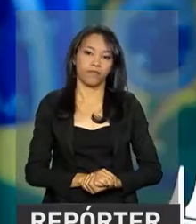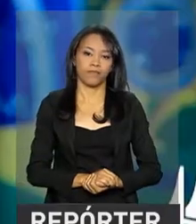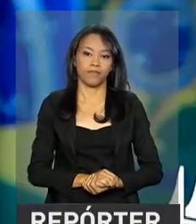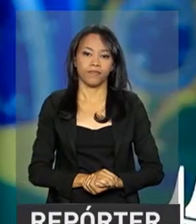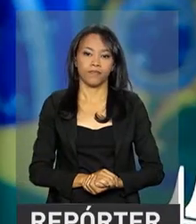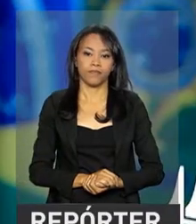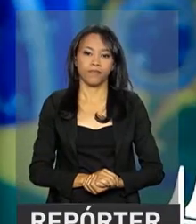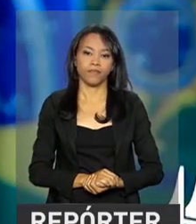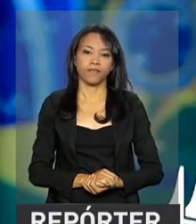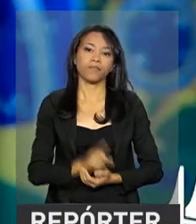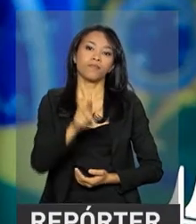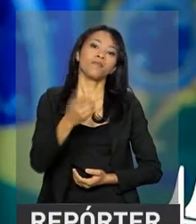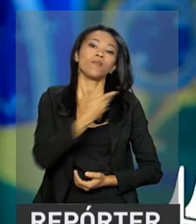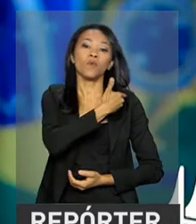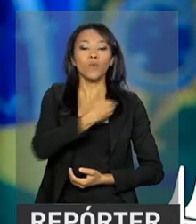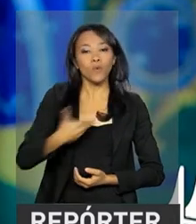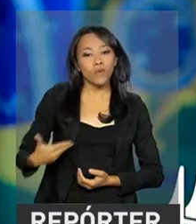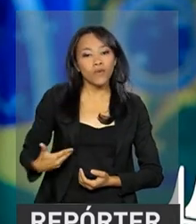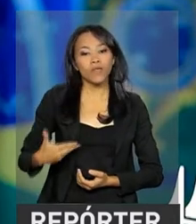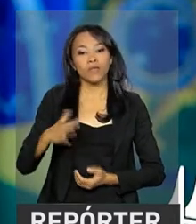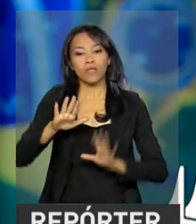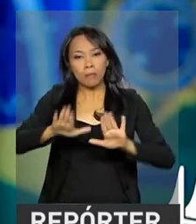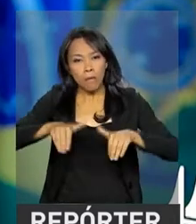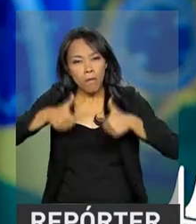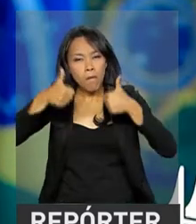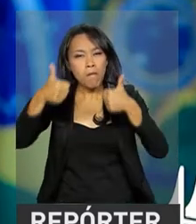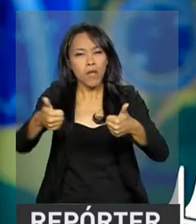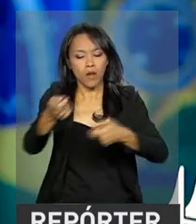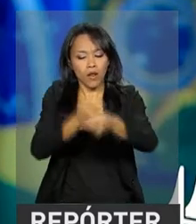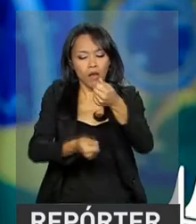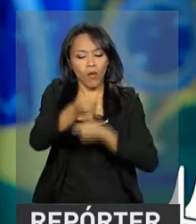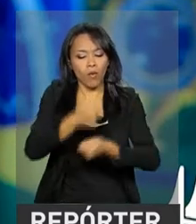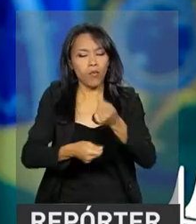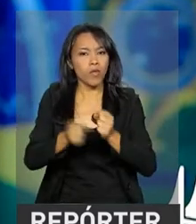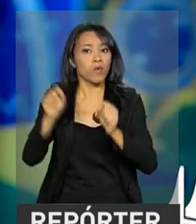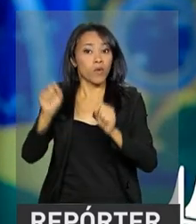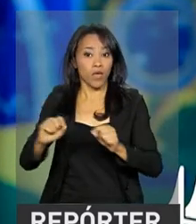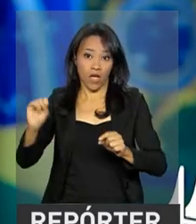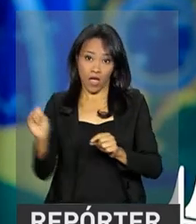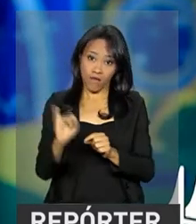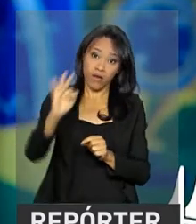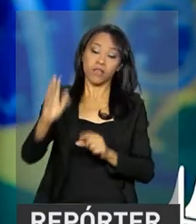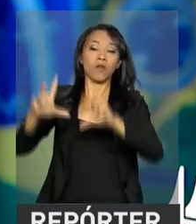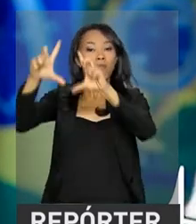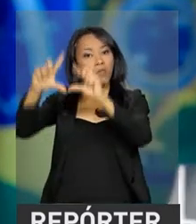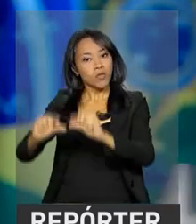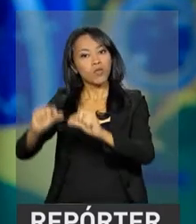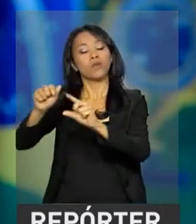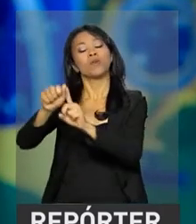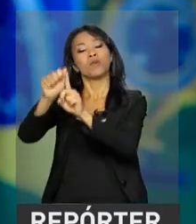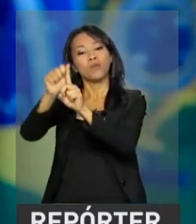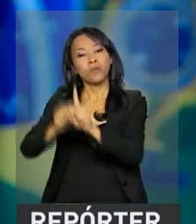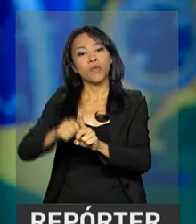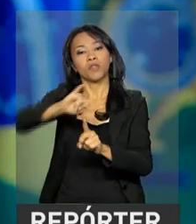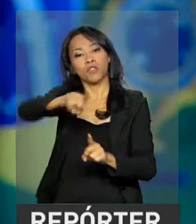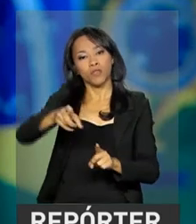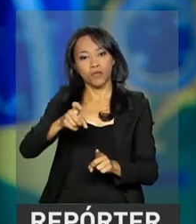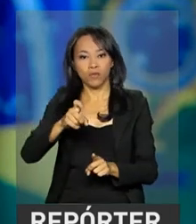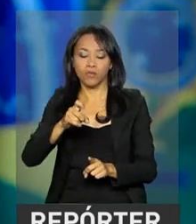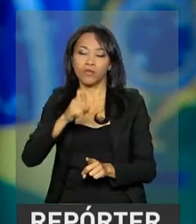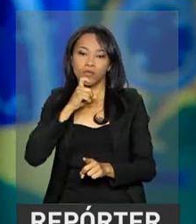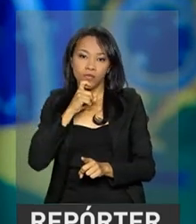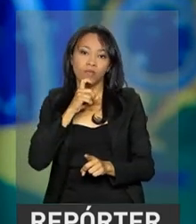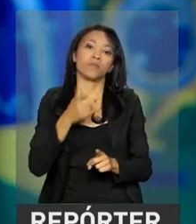O governo está melhorando a economia. A inflação baixou no mês de junho. Nos últimos 12 meses,